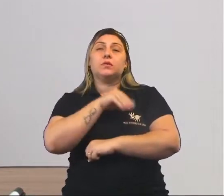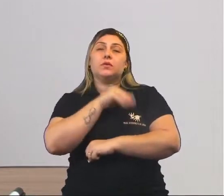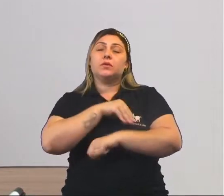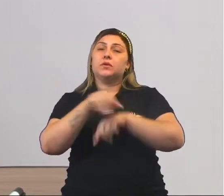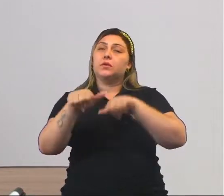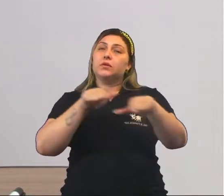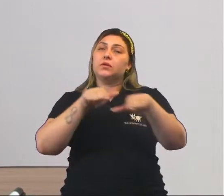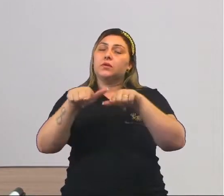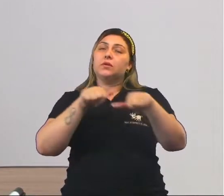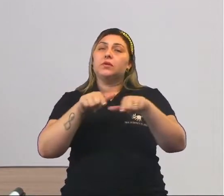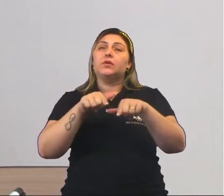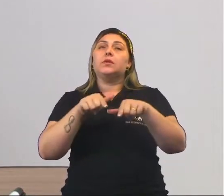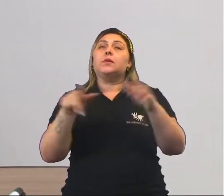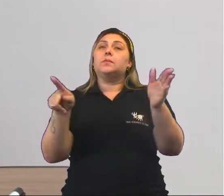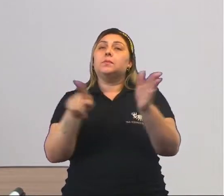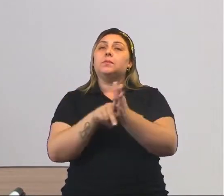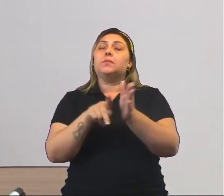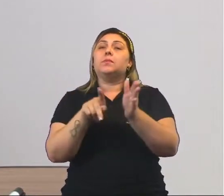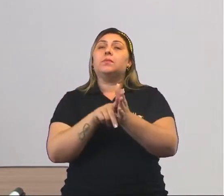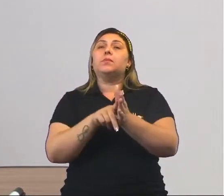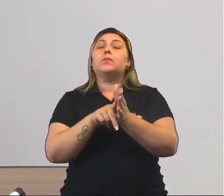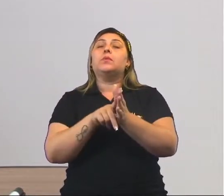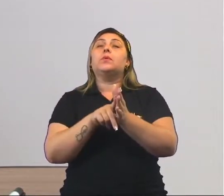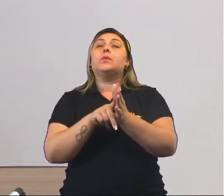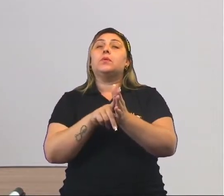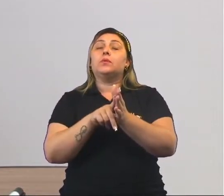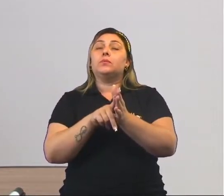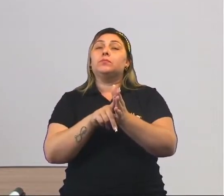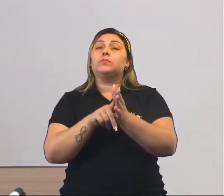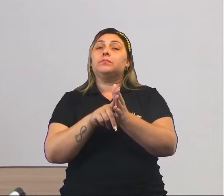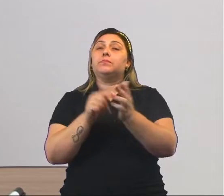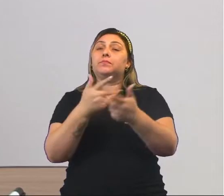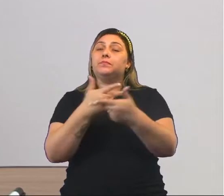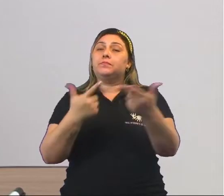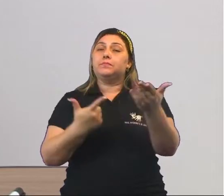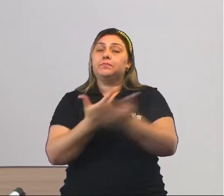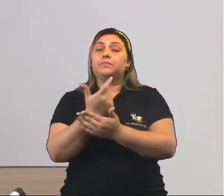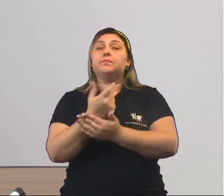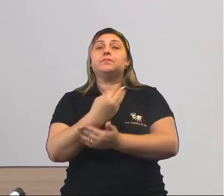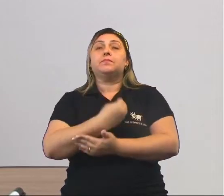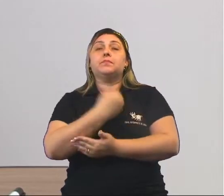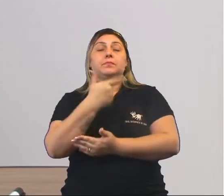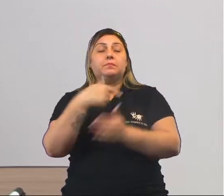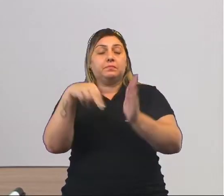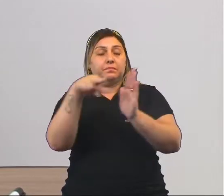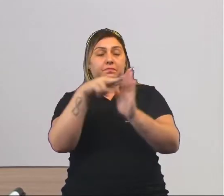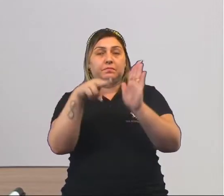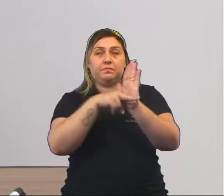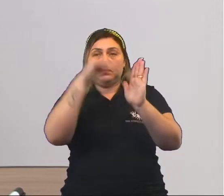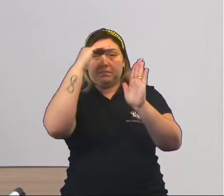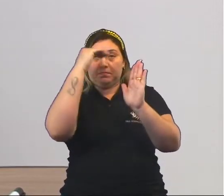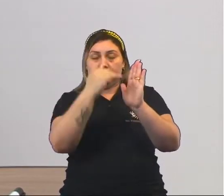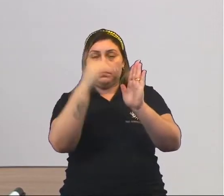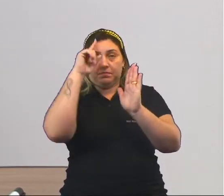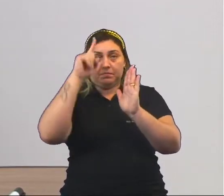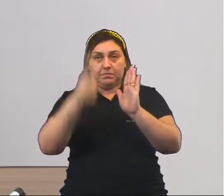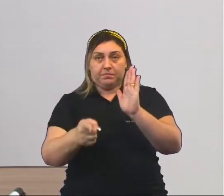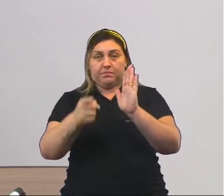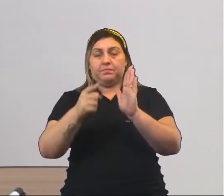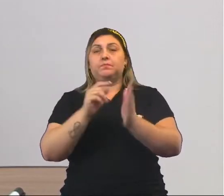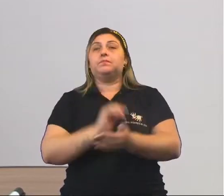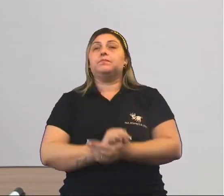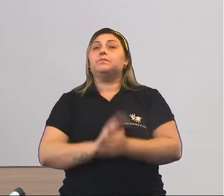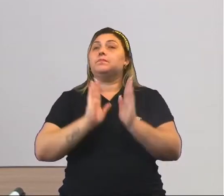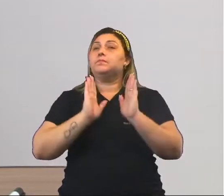exatamente em prol do seu sustento, mas sem seguir exatamente algumas regras que determinadas por um patrão ou um chefe.